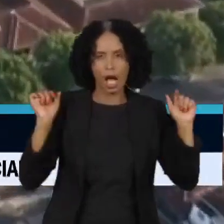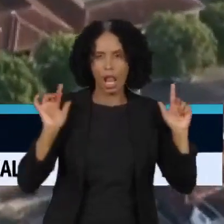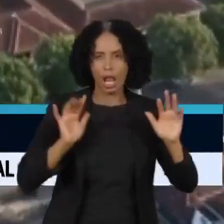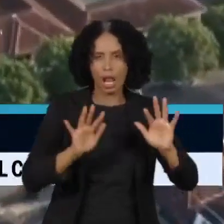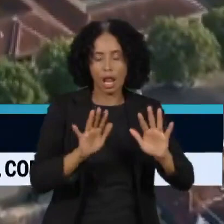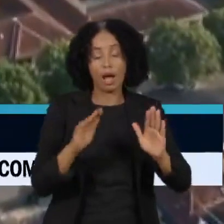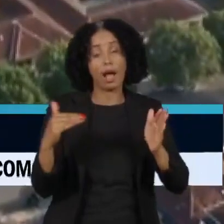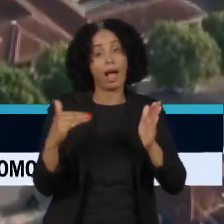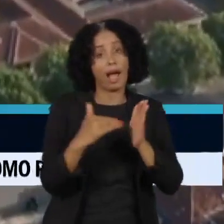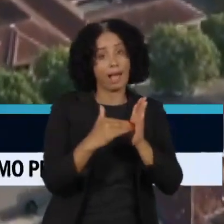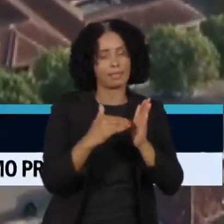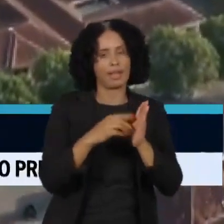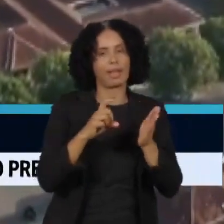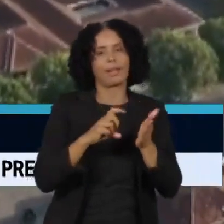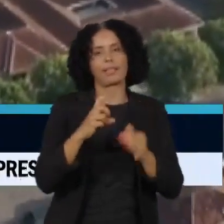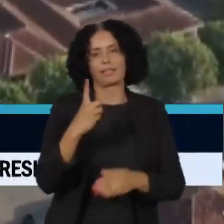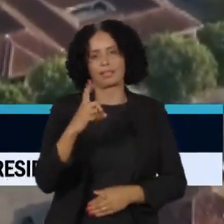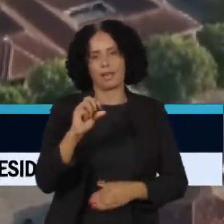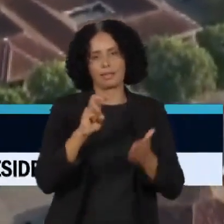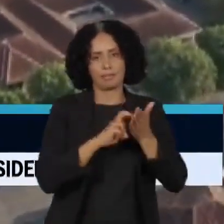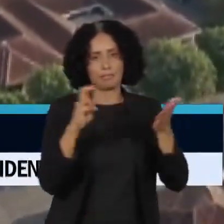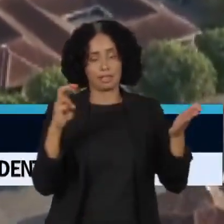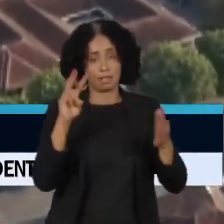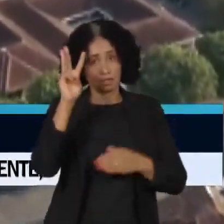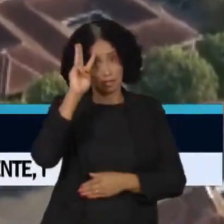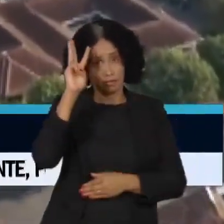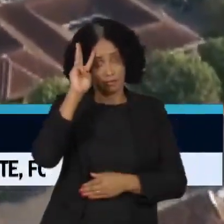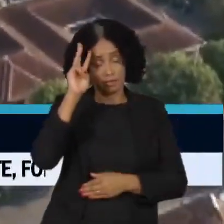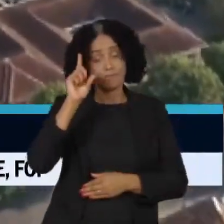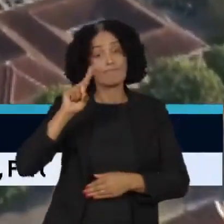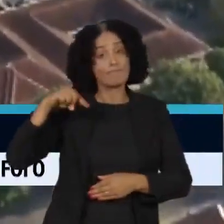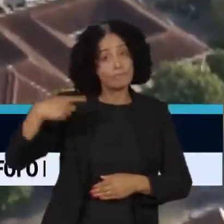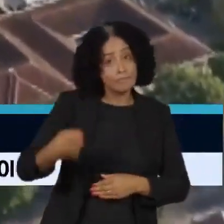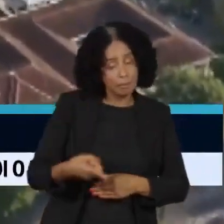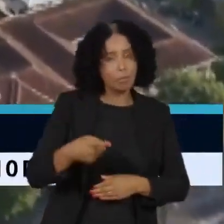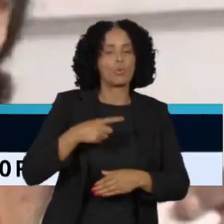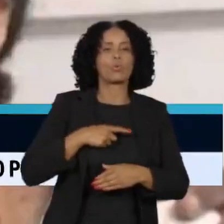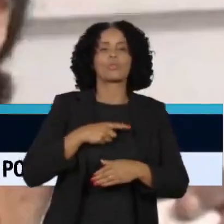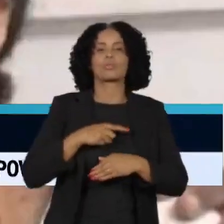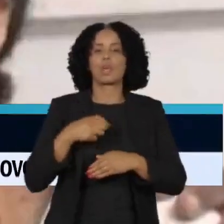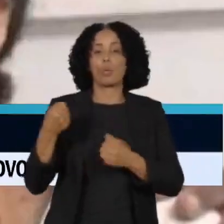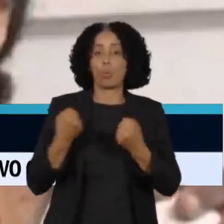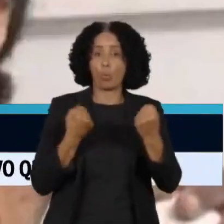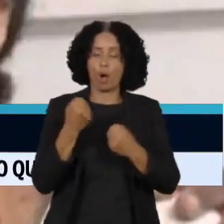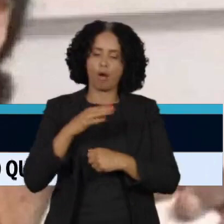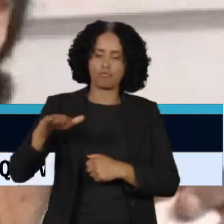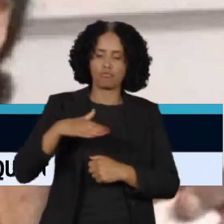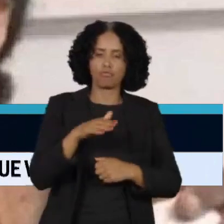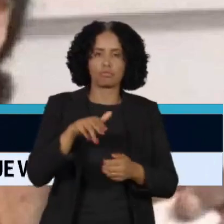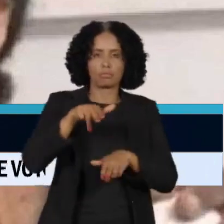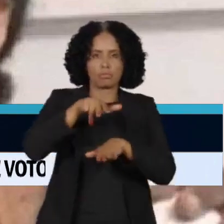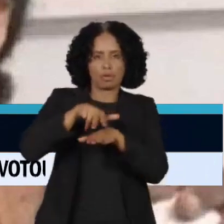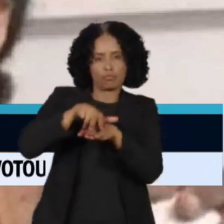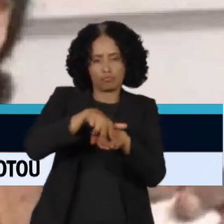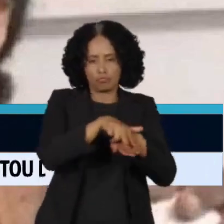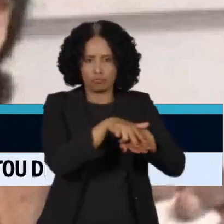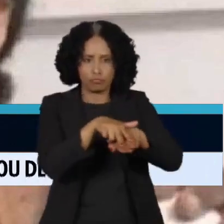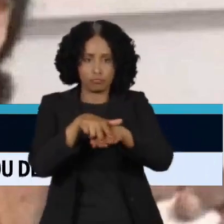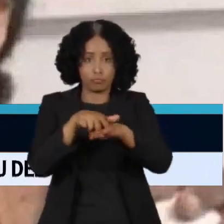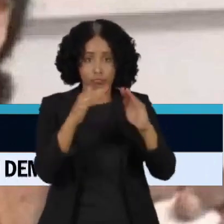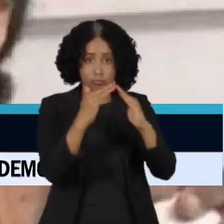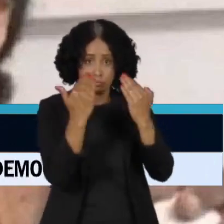terça-feira, dia 3. Depois, segue em cortejo pelas ruas da cidade, passando em frente à casa de Dona